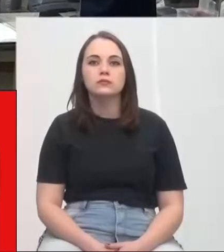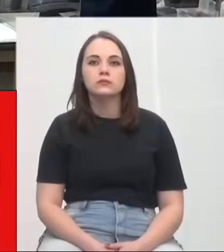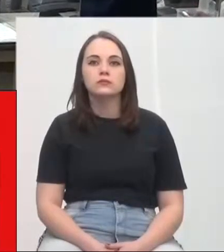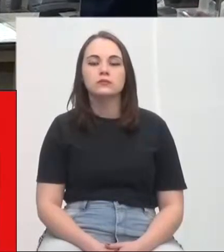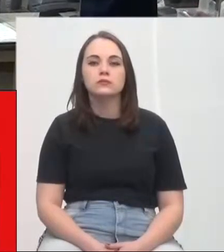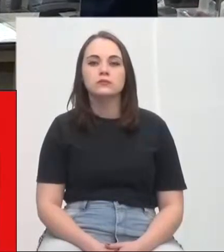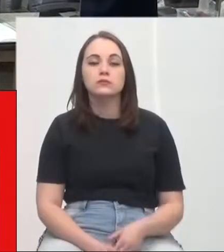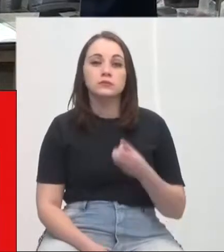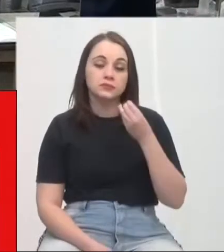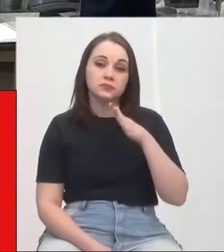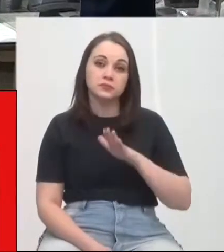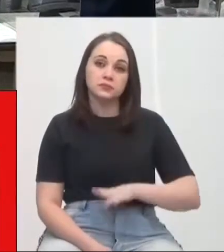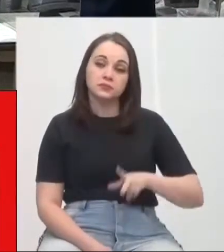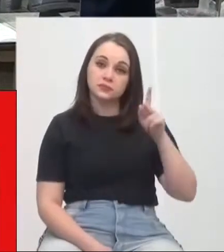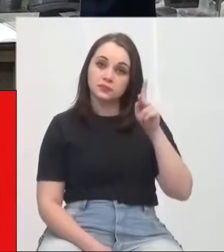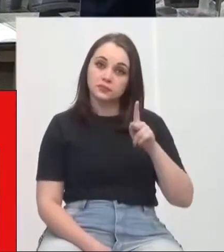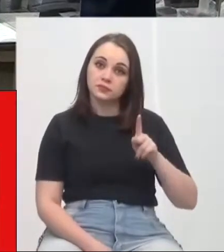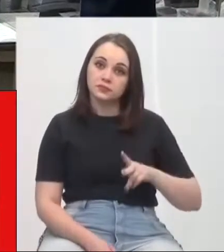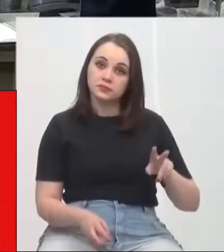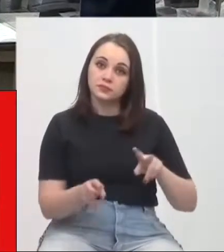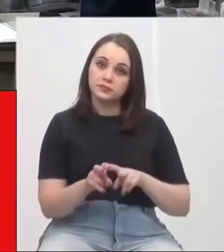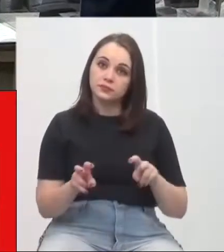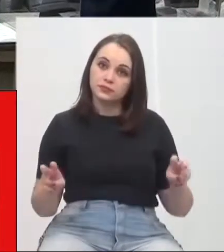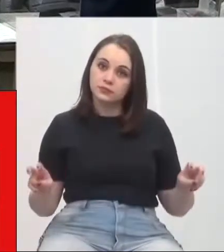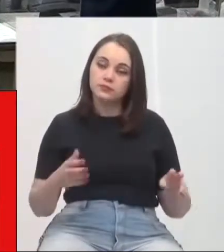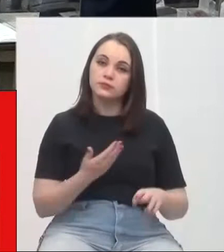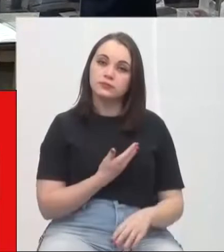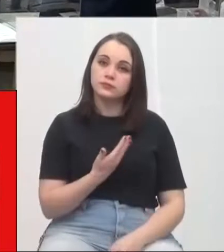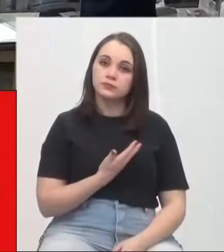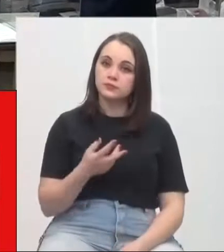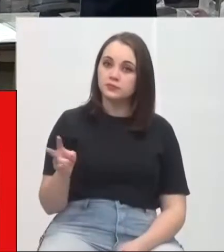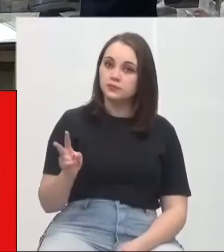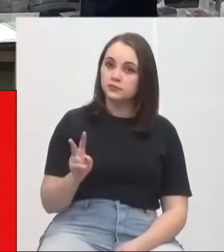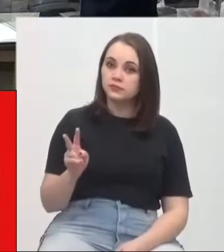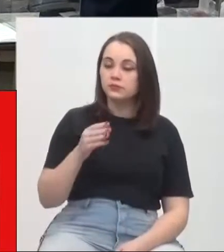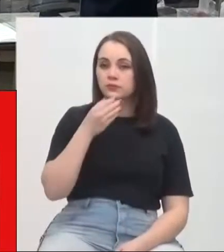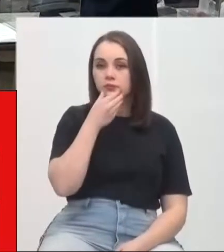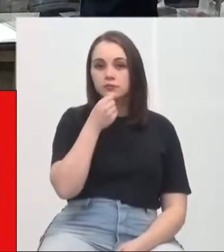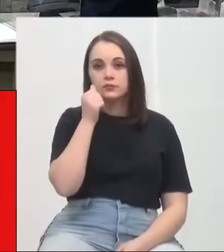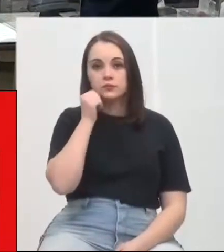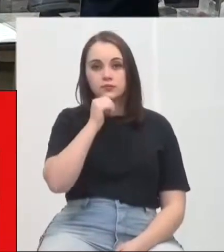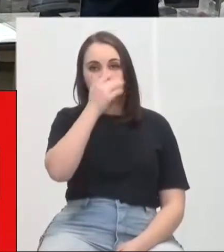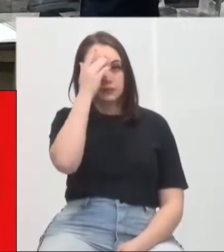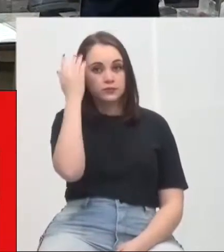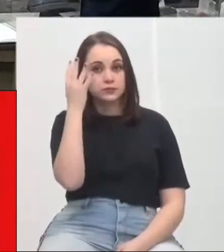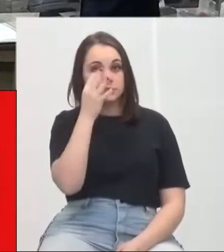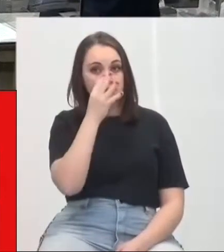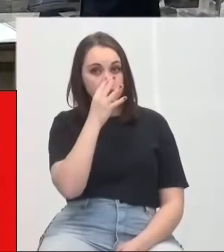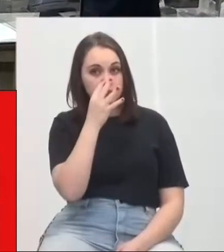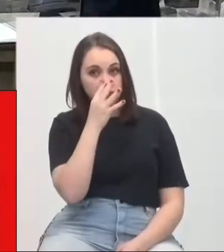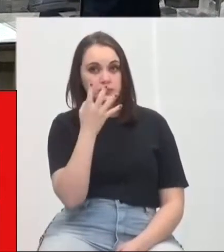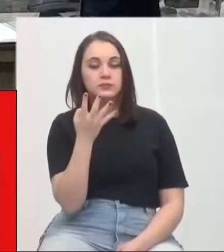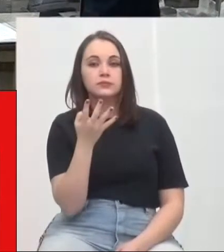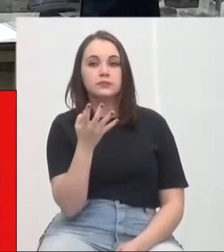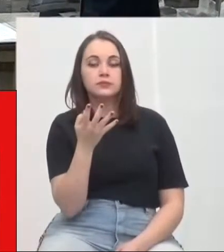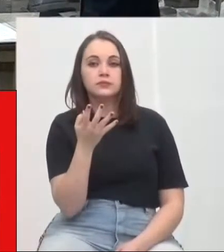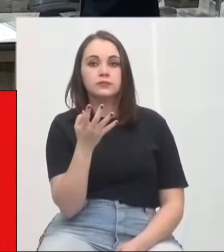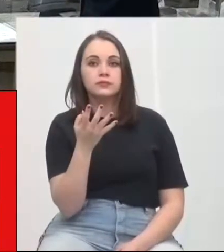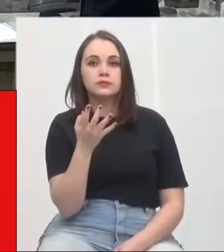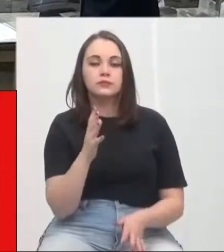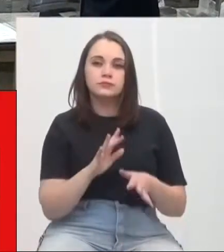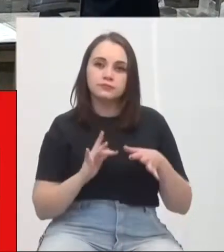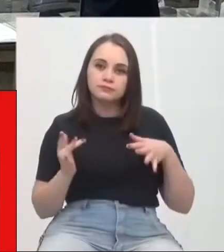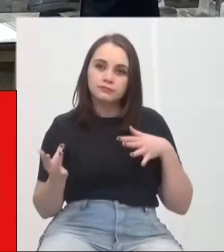Boa tarde, presidente, aos membros da mesa, colegas vereadores, vereadora, todos que nos assistem, pelas mídias